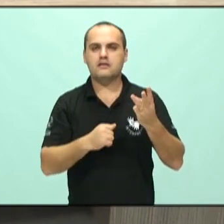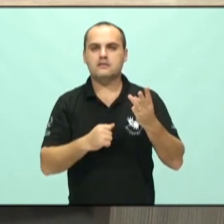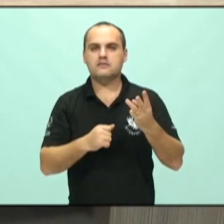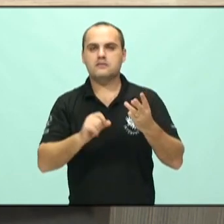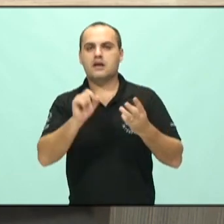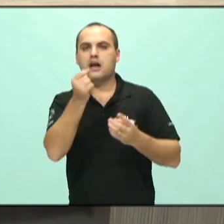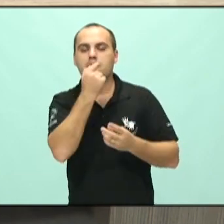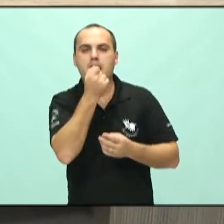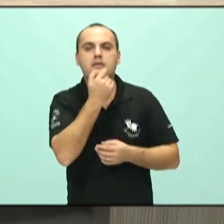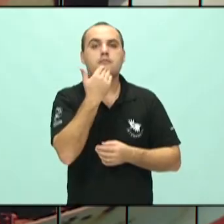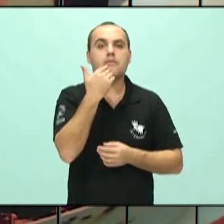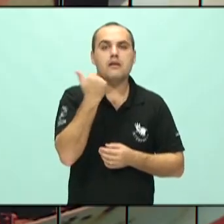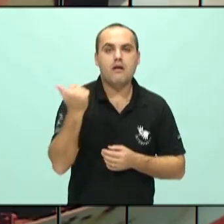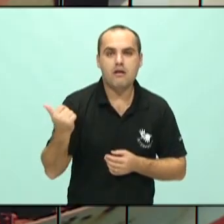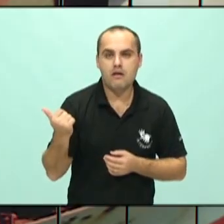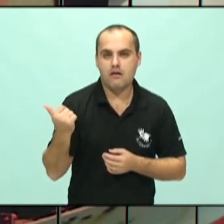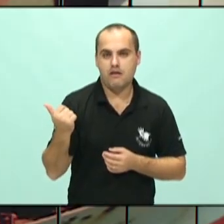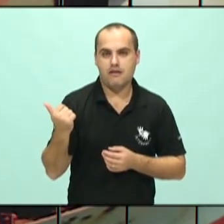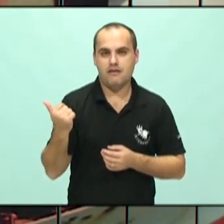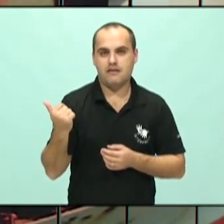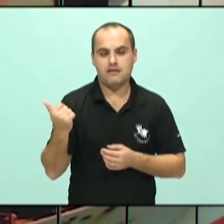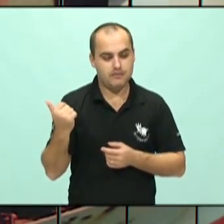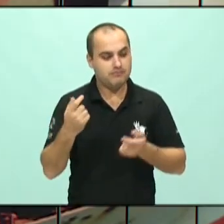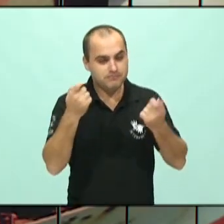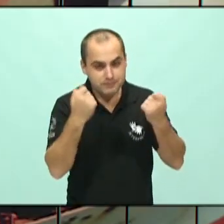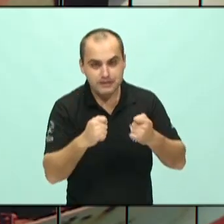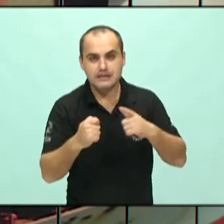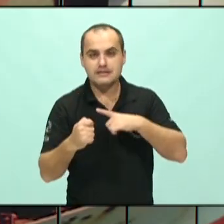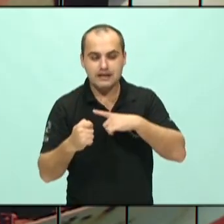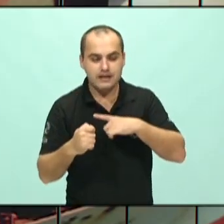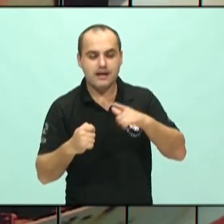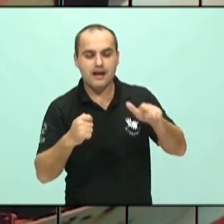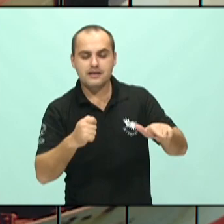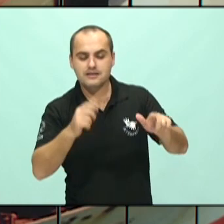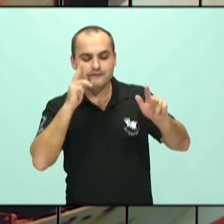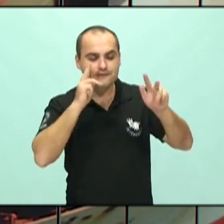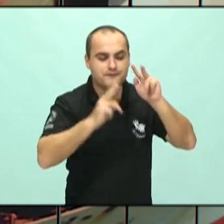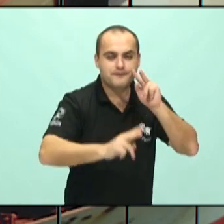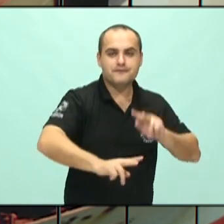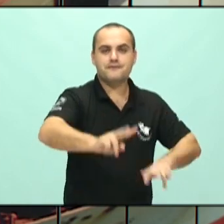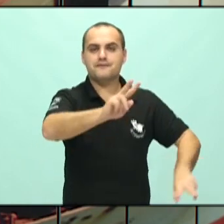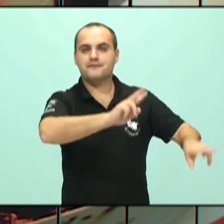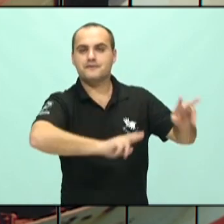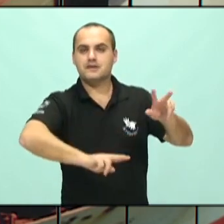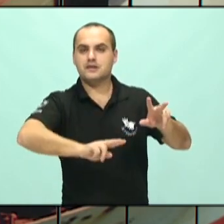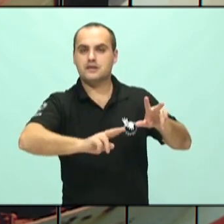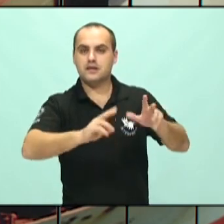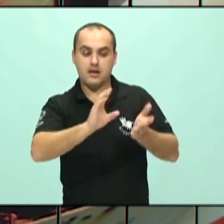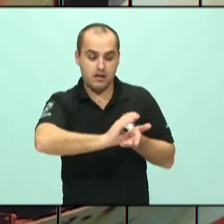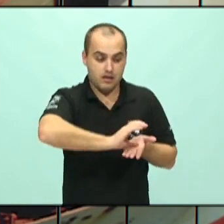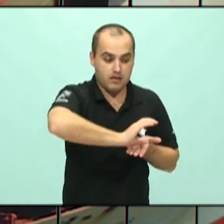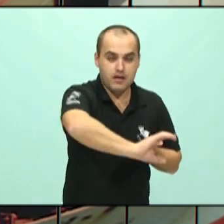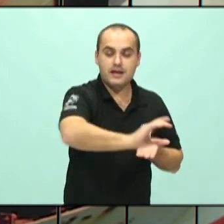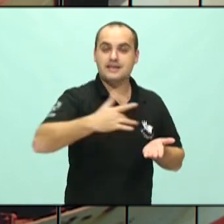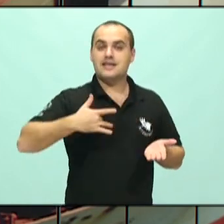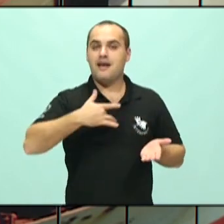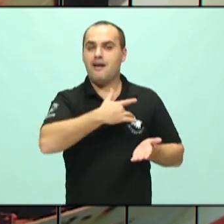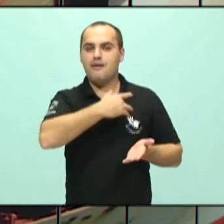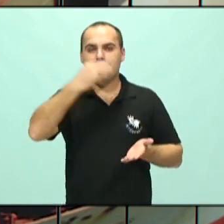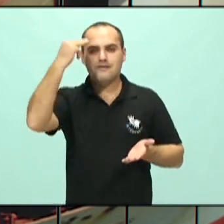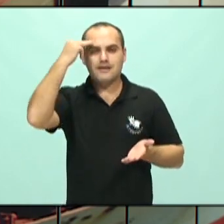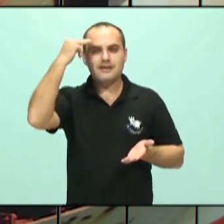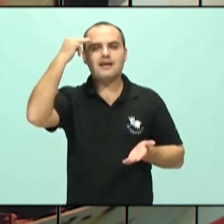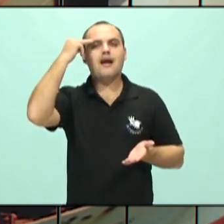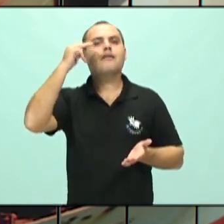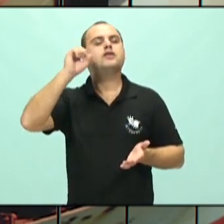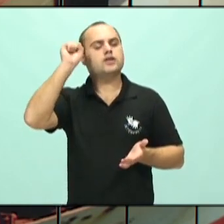rápida para o paciente, não tem. E a gente precisa ter realmente essa visão de que o investimento na saúde mental vai reduzir muito esse